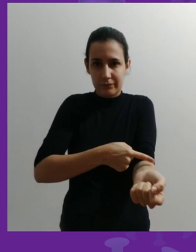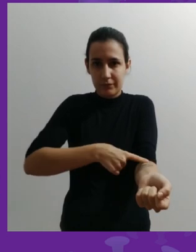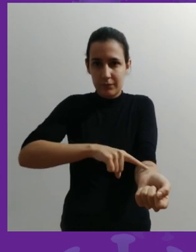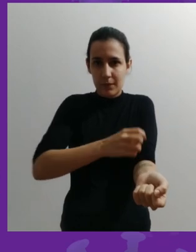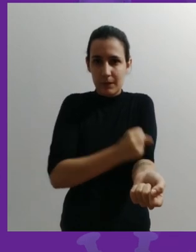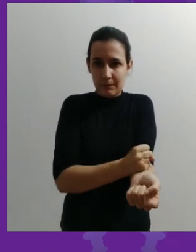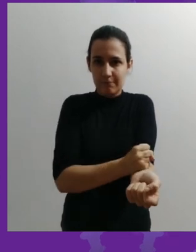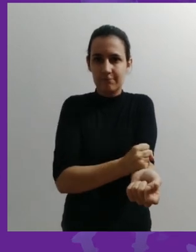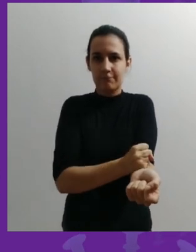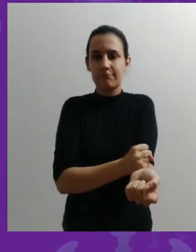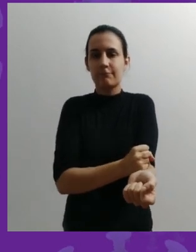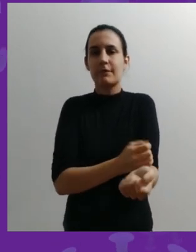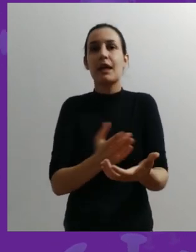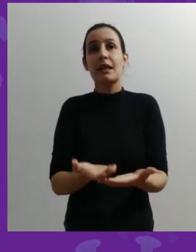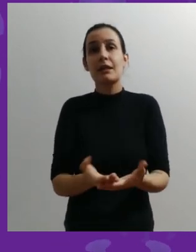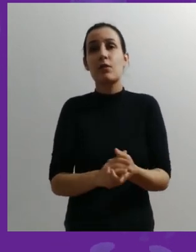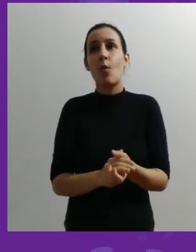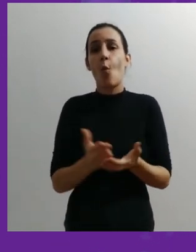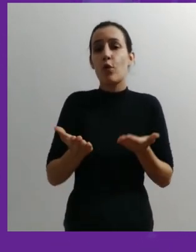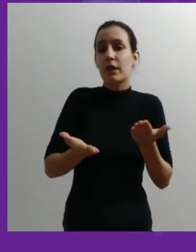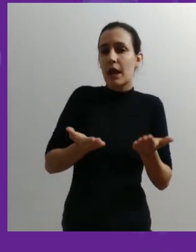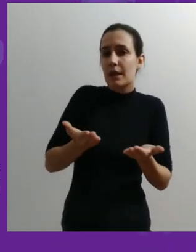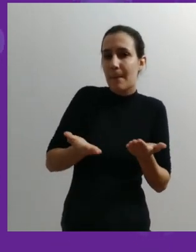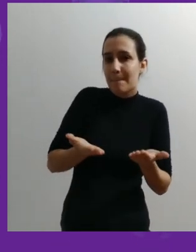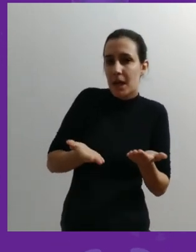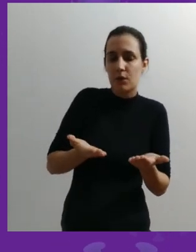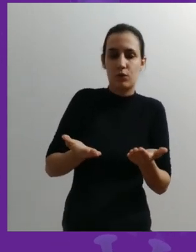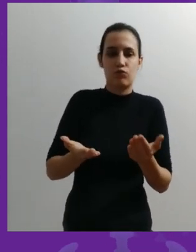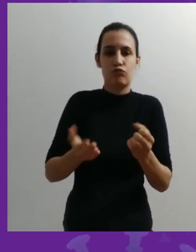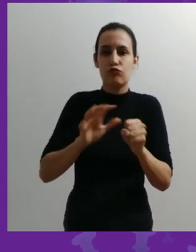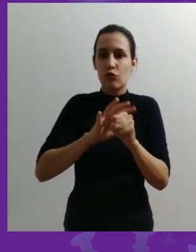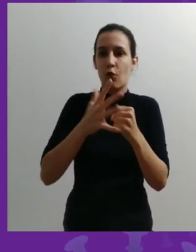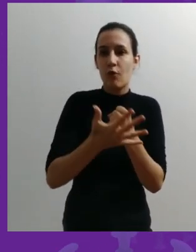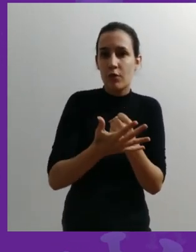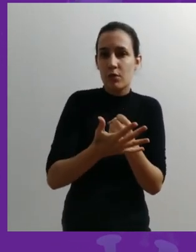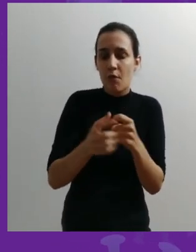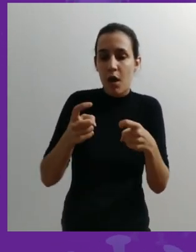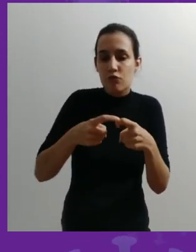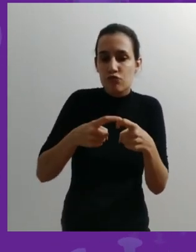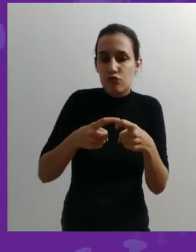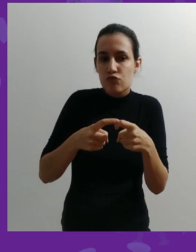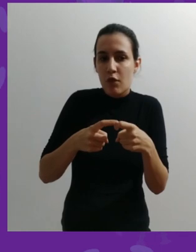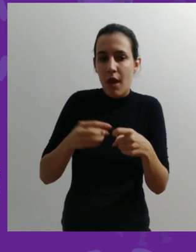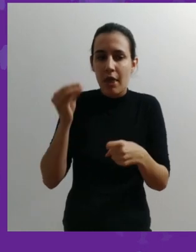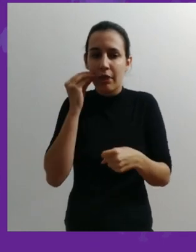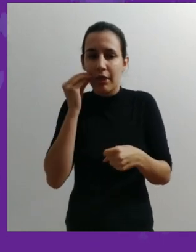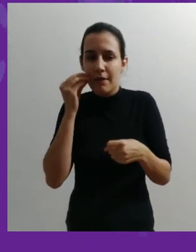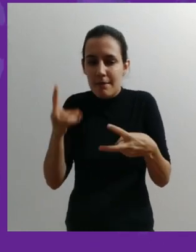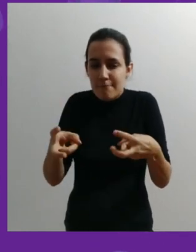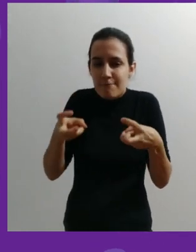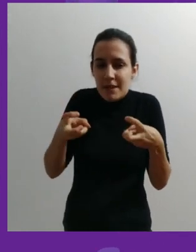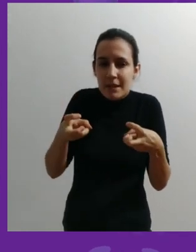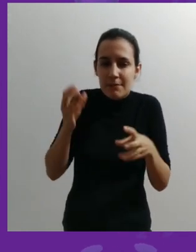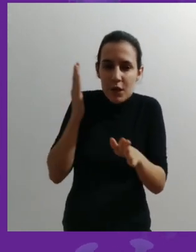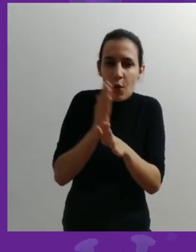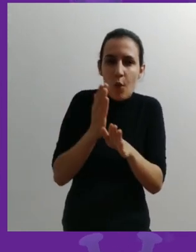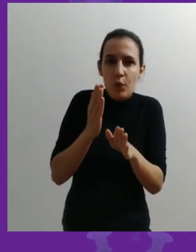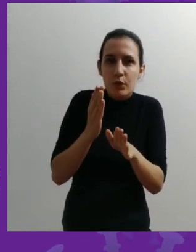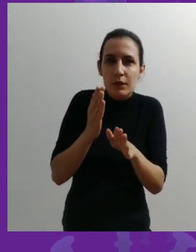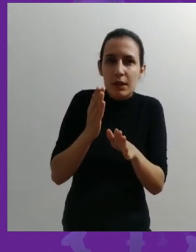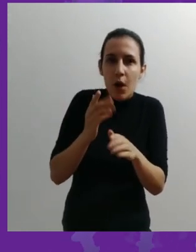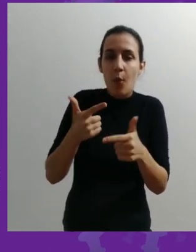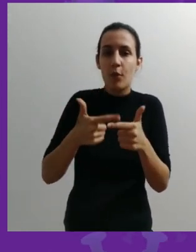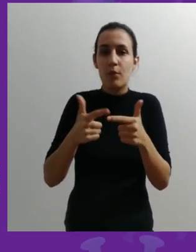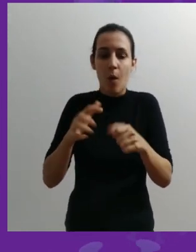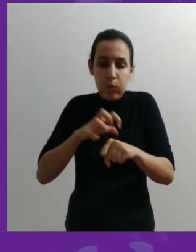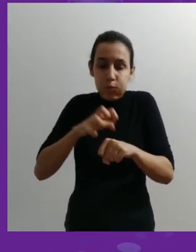Então durante o tratamento da COVID-19, eu procuro identificar quais são os problemas inflamatórios que essa pessoa